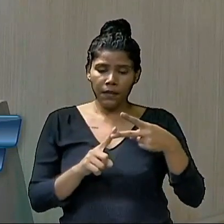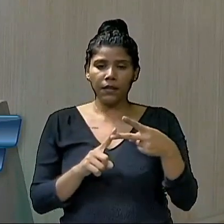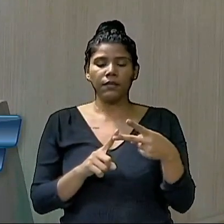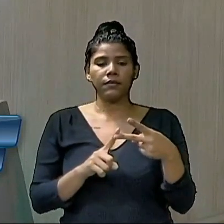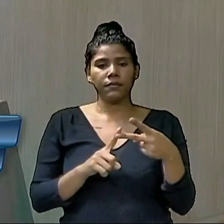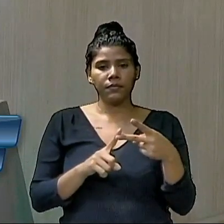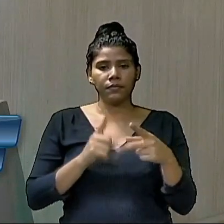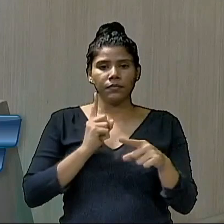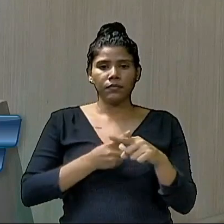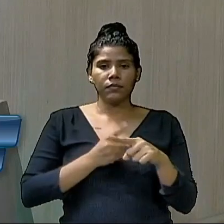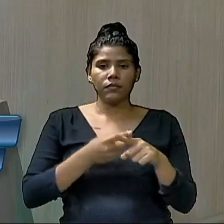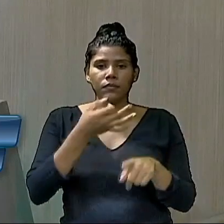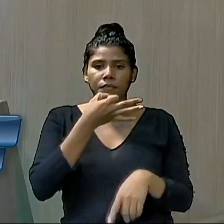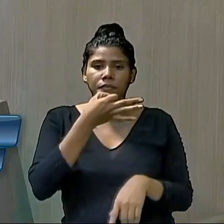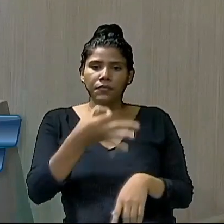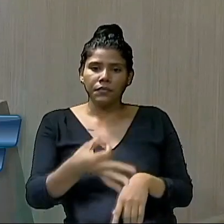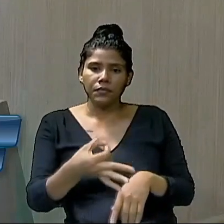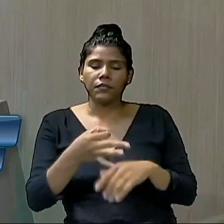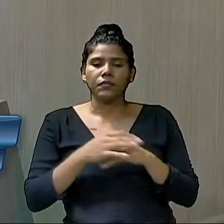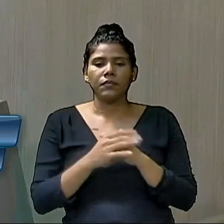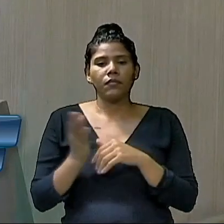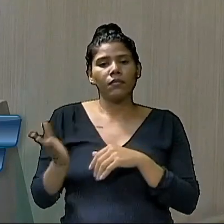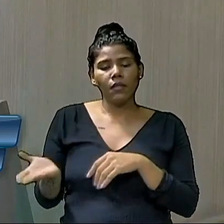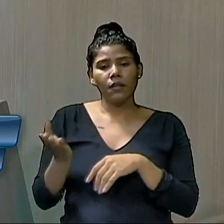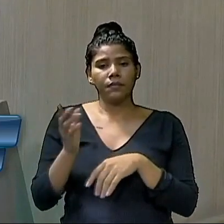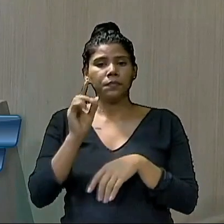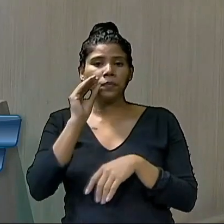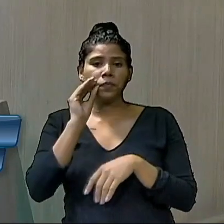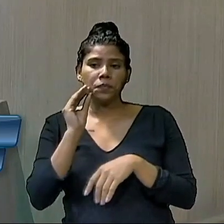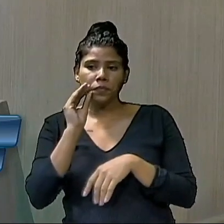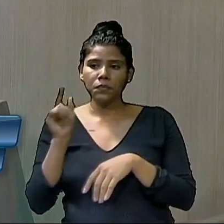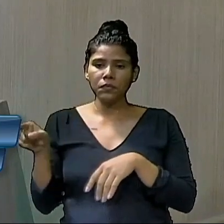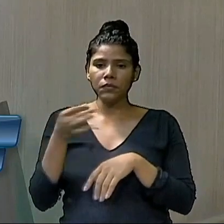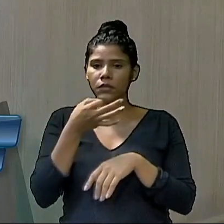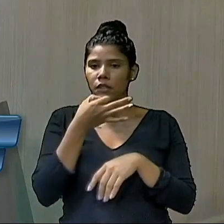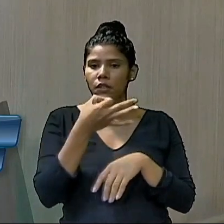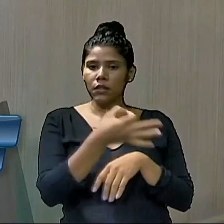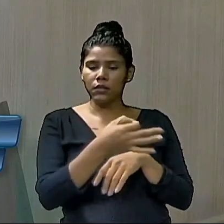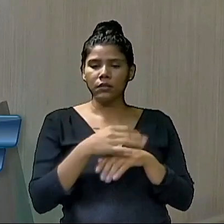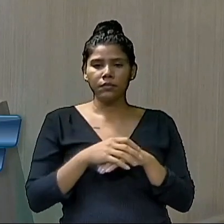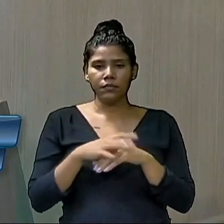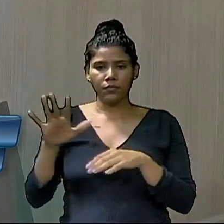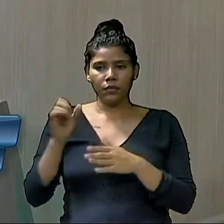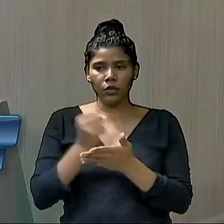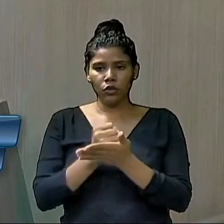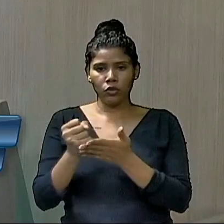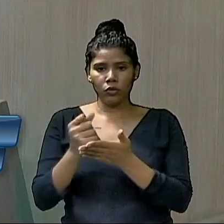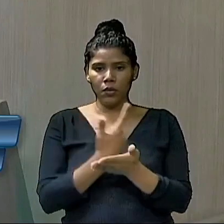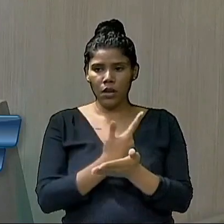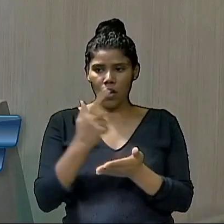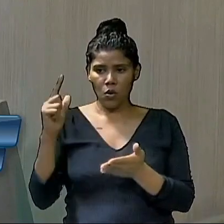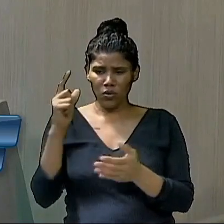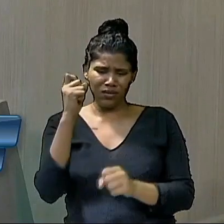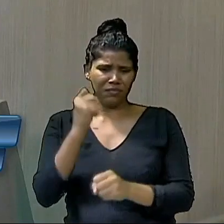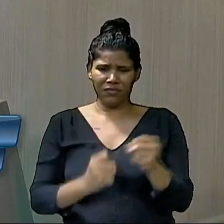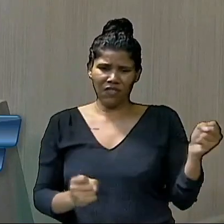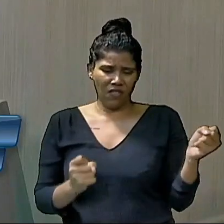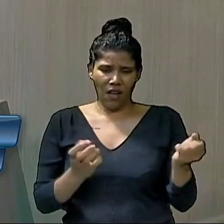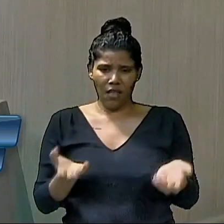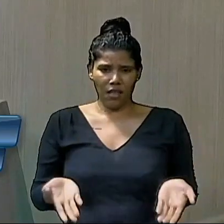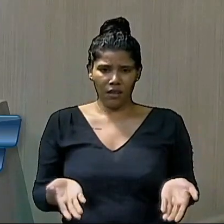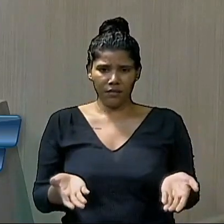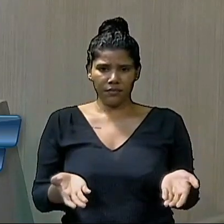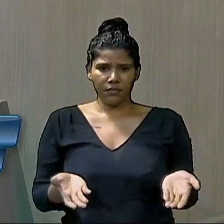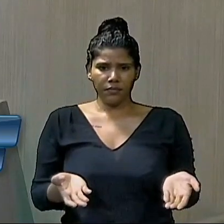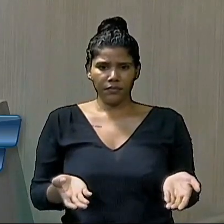pelo fato do argumento trazido aqui pelo colega deputado Antônio Henrique, superar também uma outra falácia, que havia